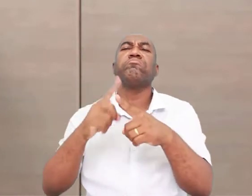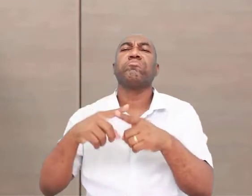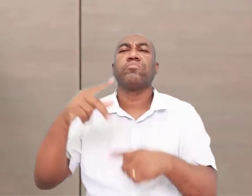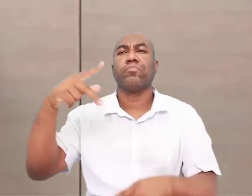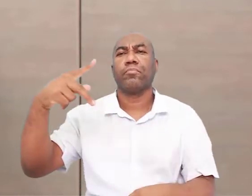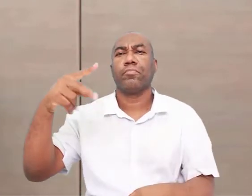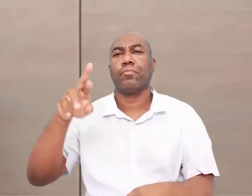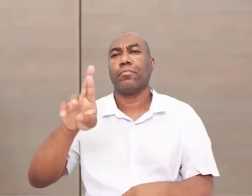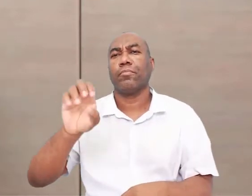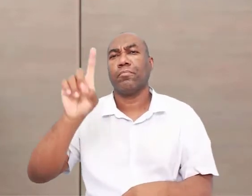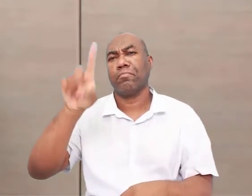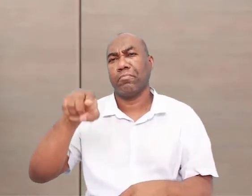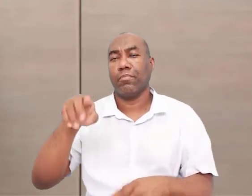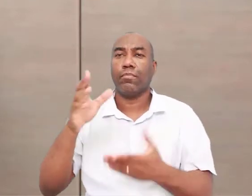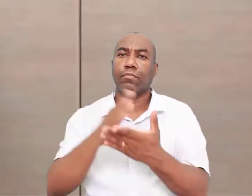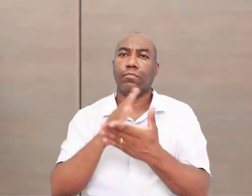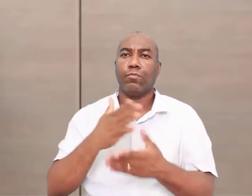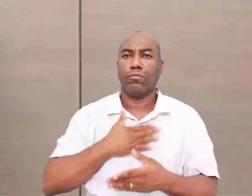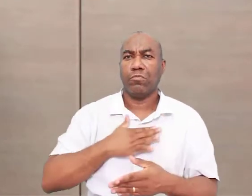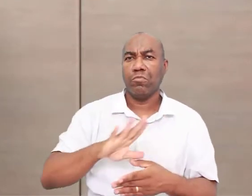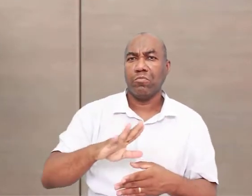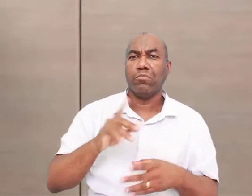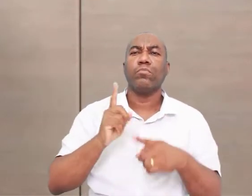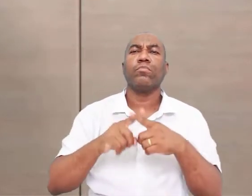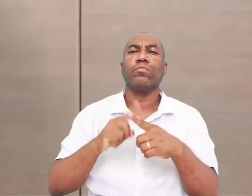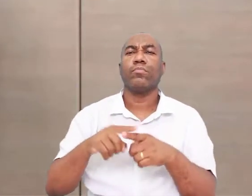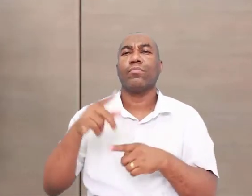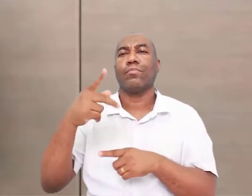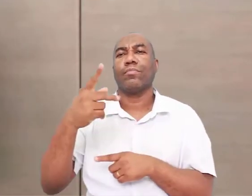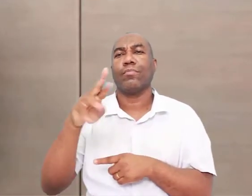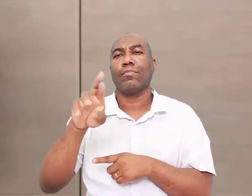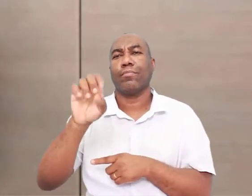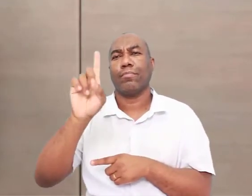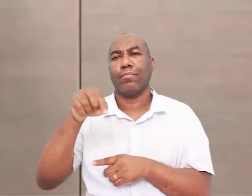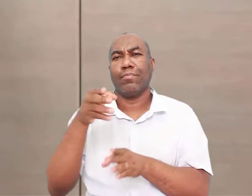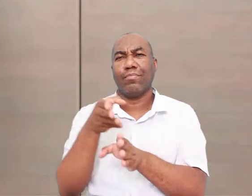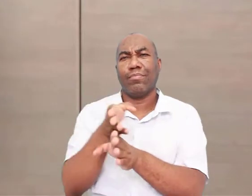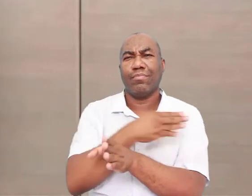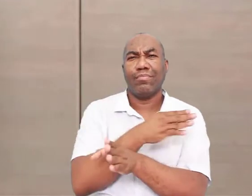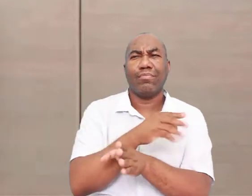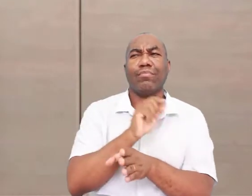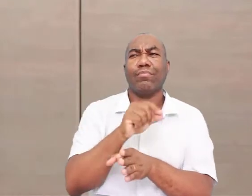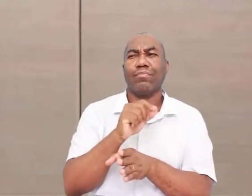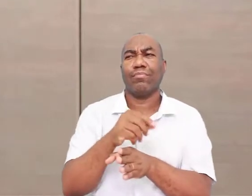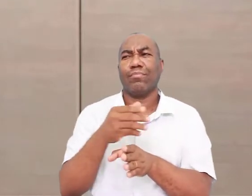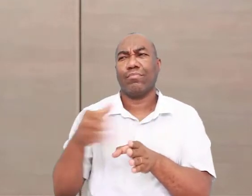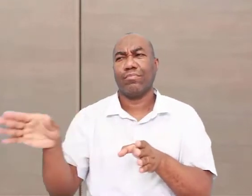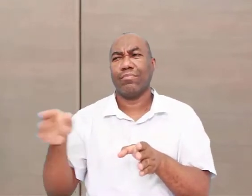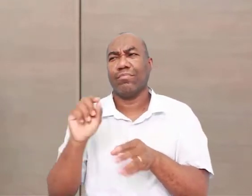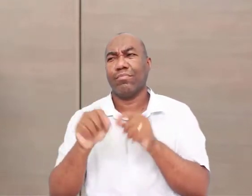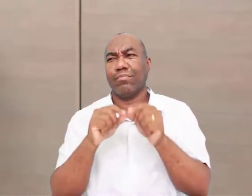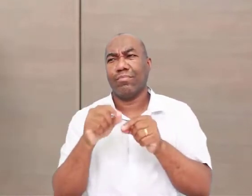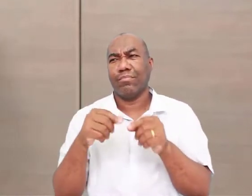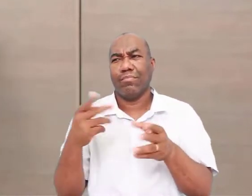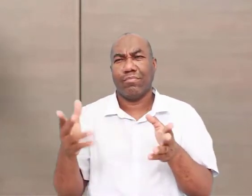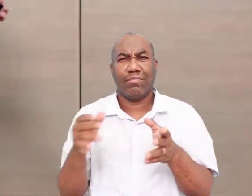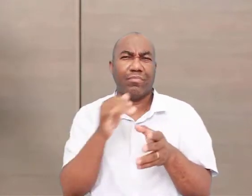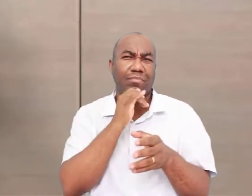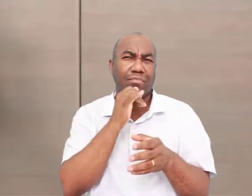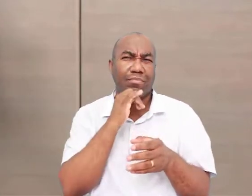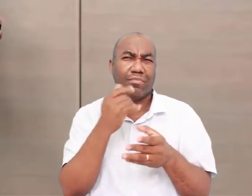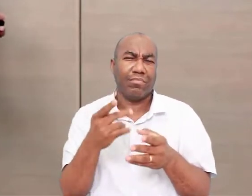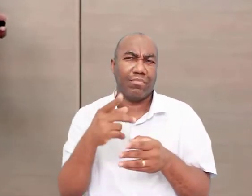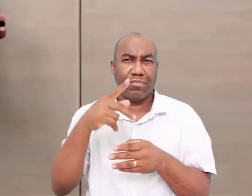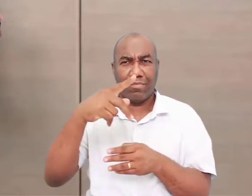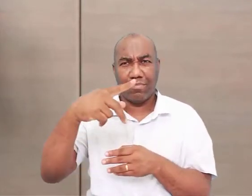é muito criticada. Por quê? Porque o prefixo pré quer dizer antes, antes da história. Então, quer dizer que esses nossos ancestrais aqui não fizeram história,